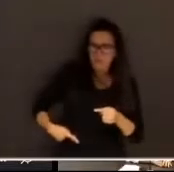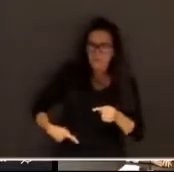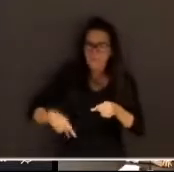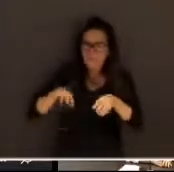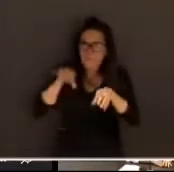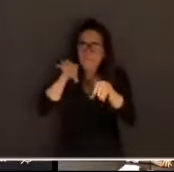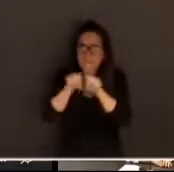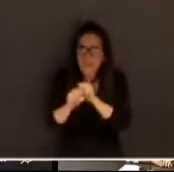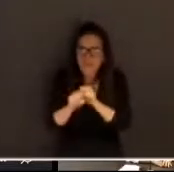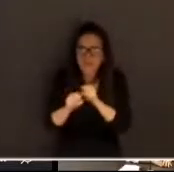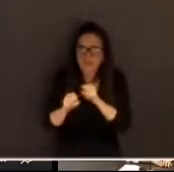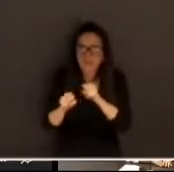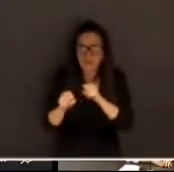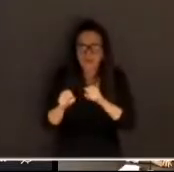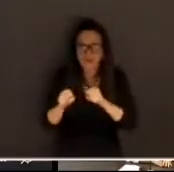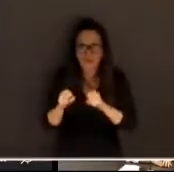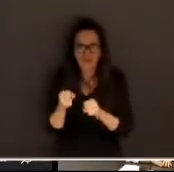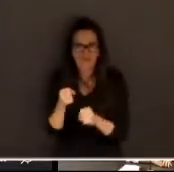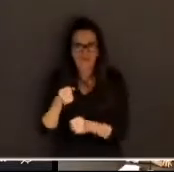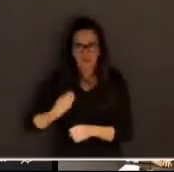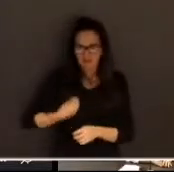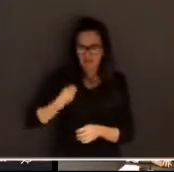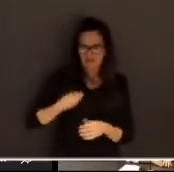banaliza o direito à vida